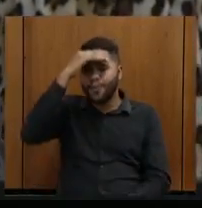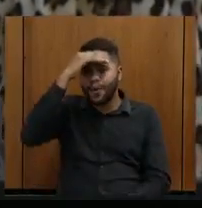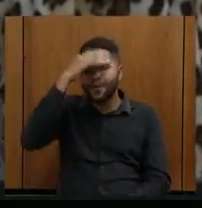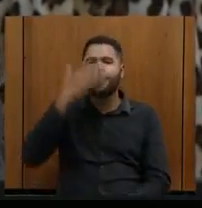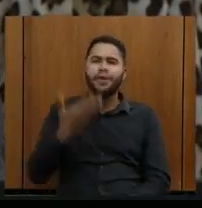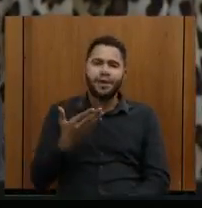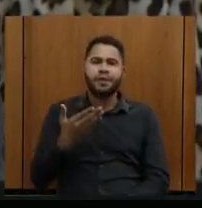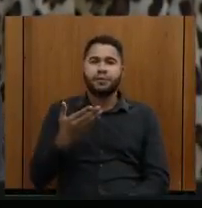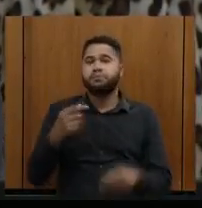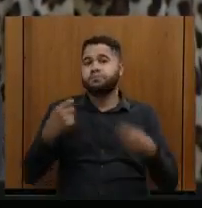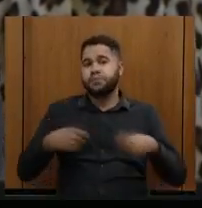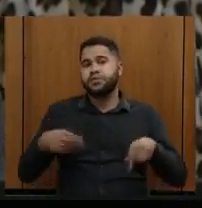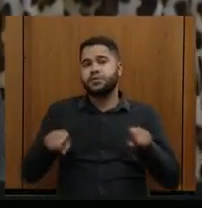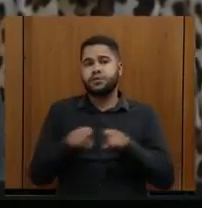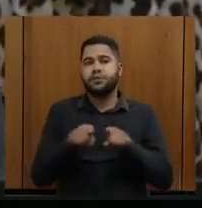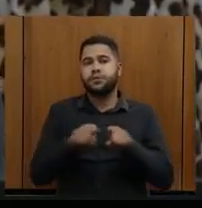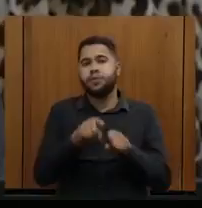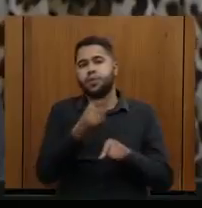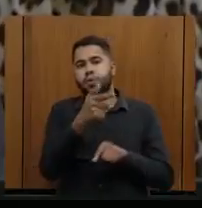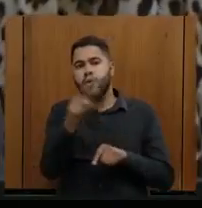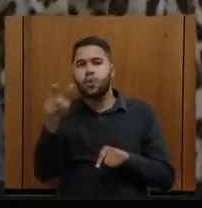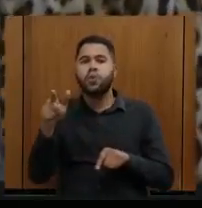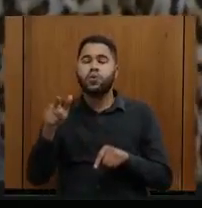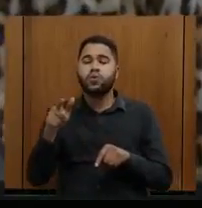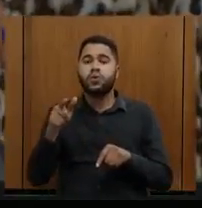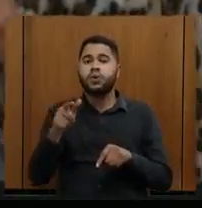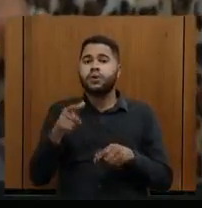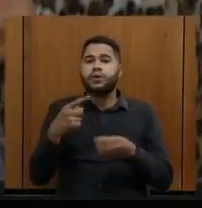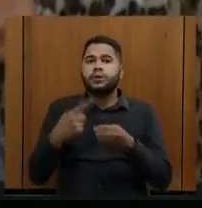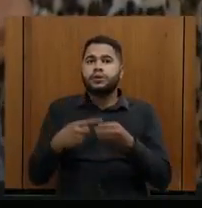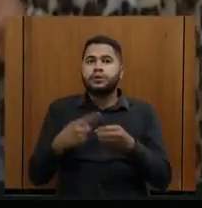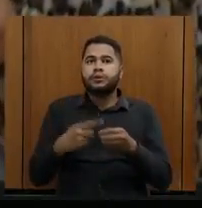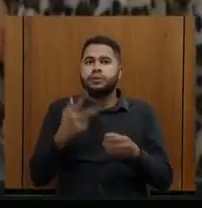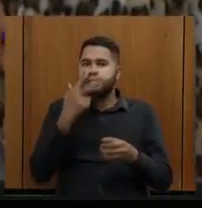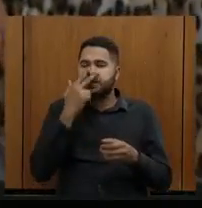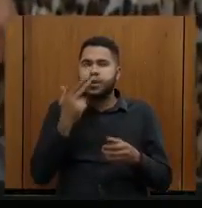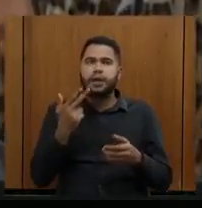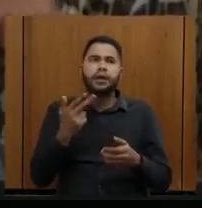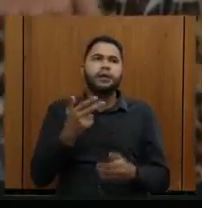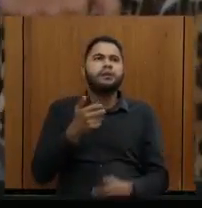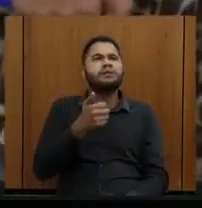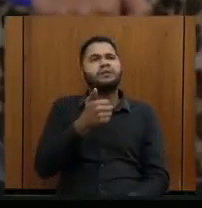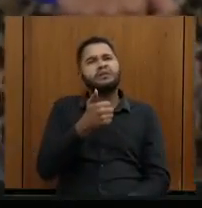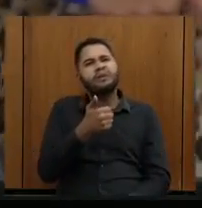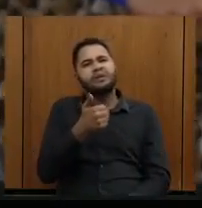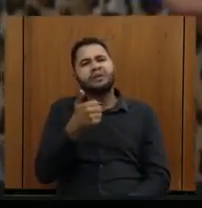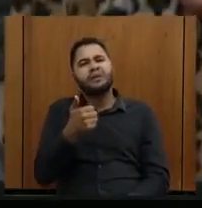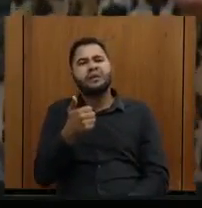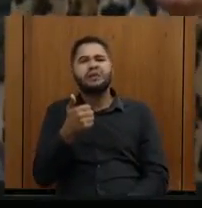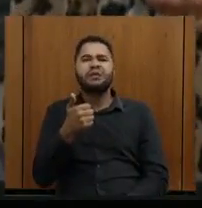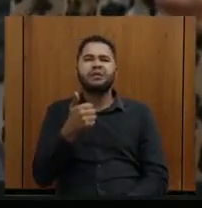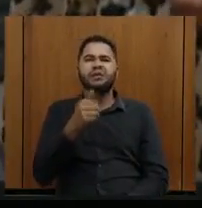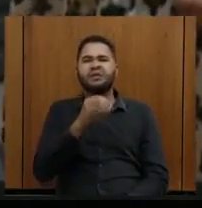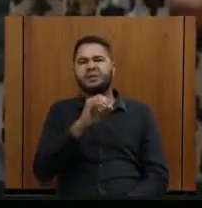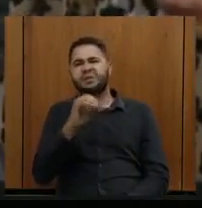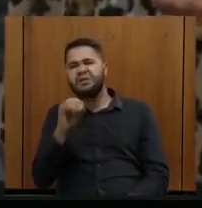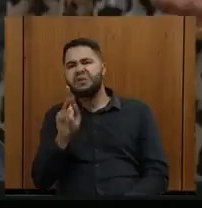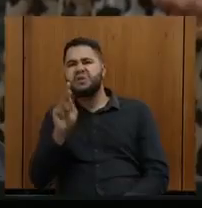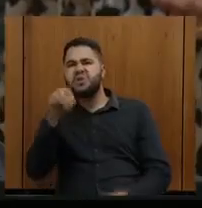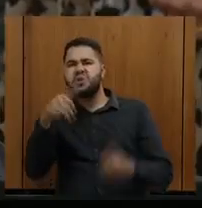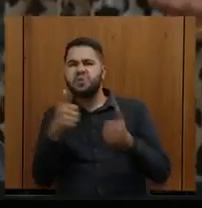deve ser atendida também por esses voos, porque uma cidade fica 100, cento e poucos quilômetros uma da outra. Eu acho que